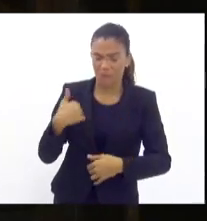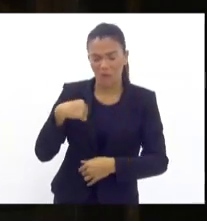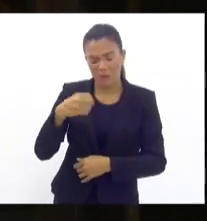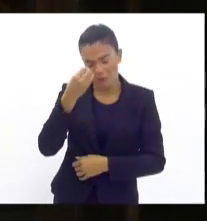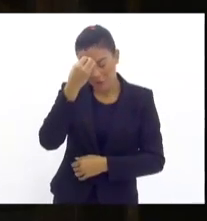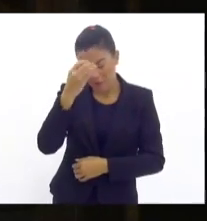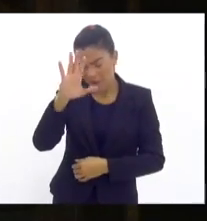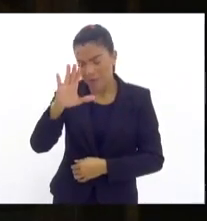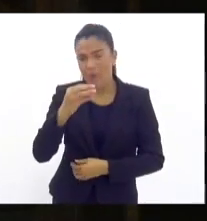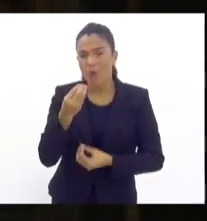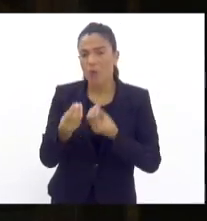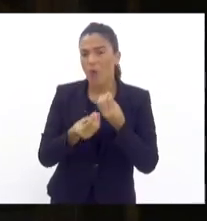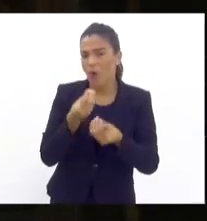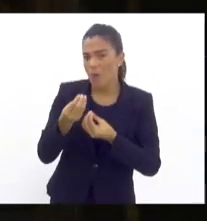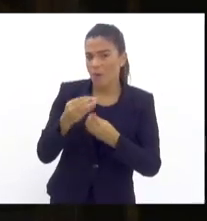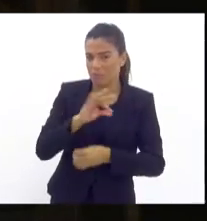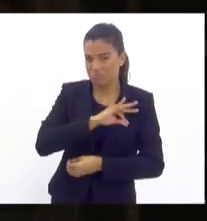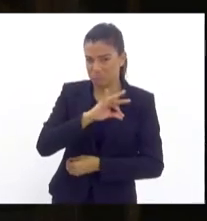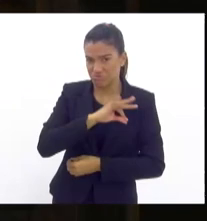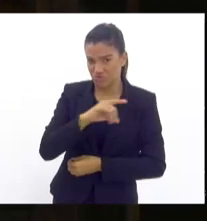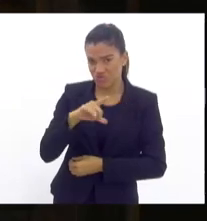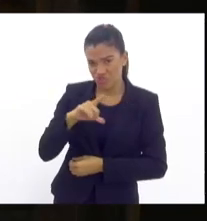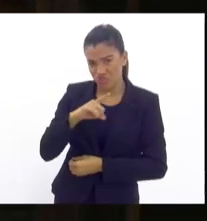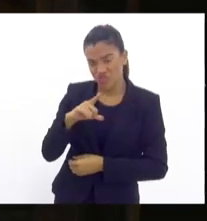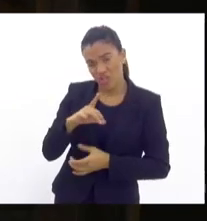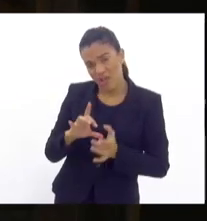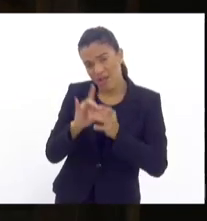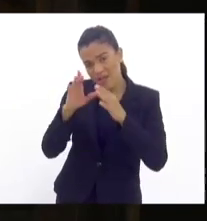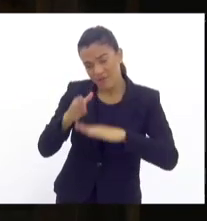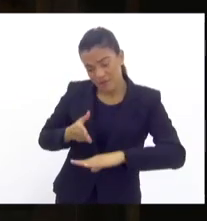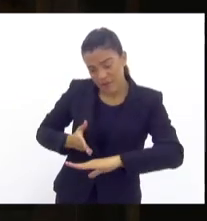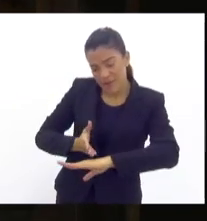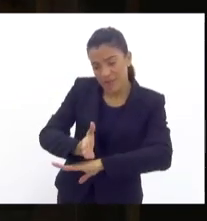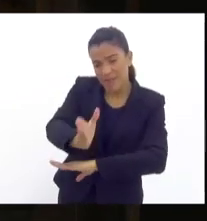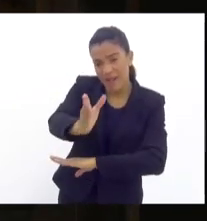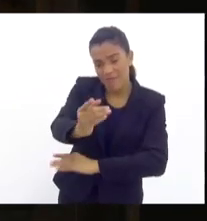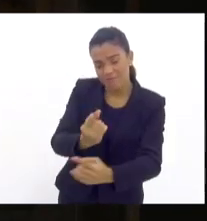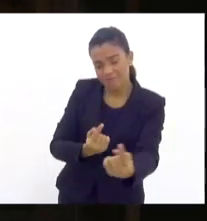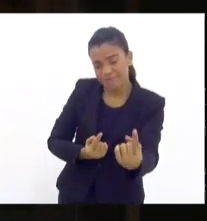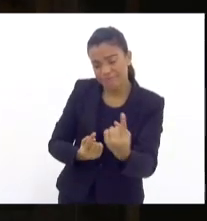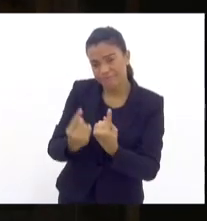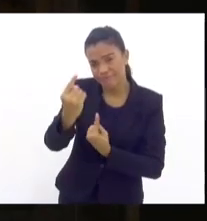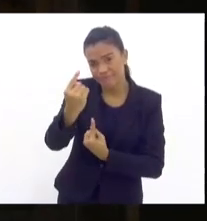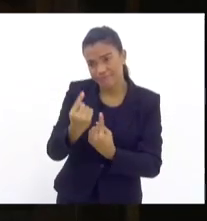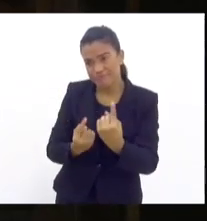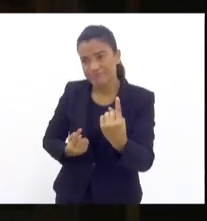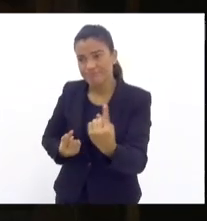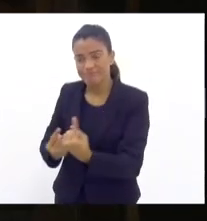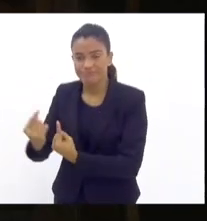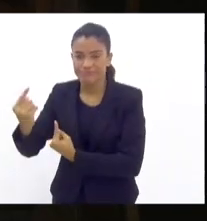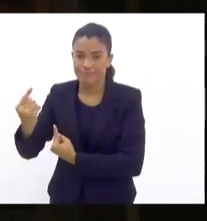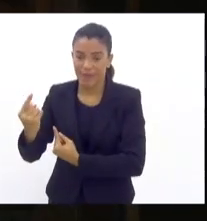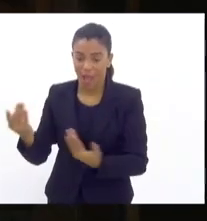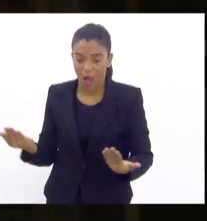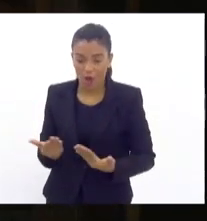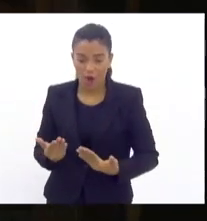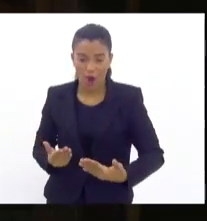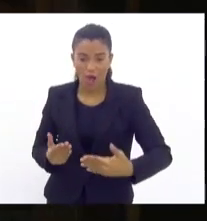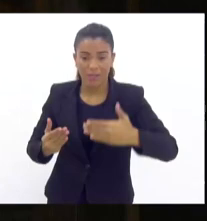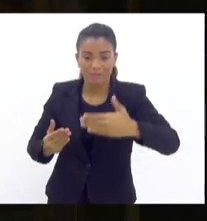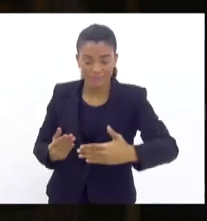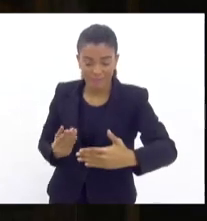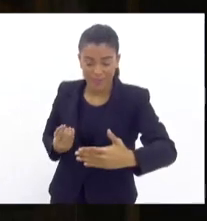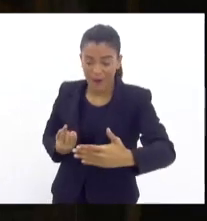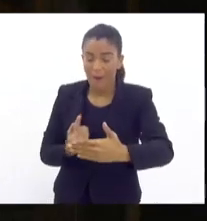polícia tinha livre trânsito nessas regiões desse aumento exponencial da barricada. Só tem